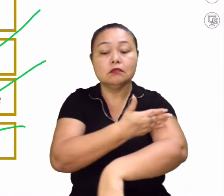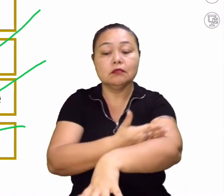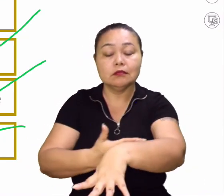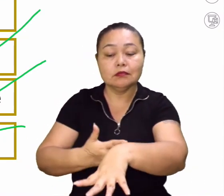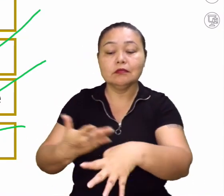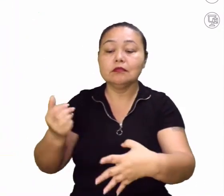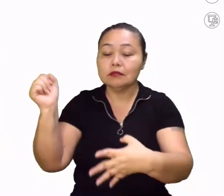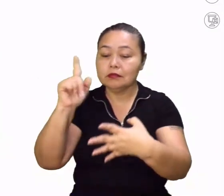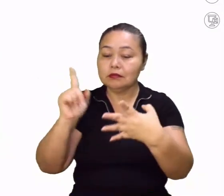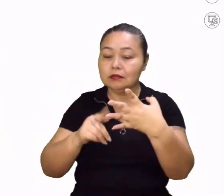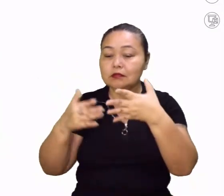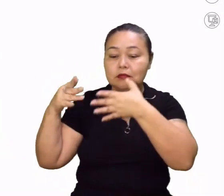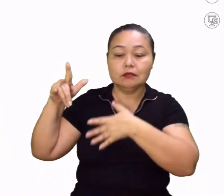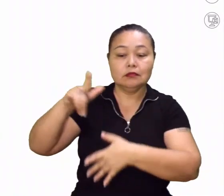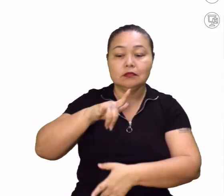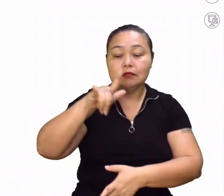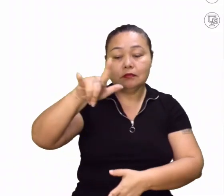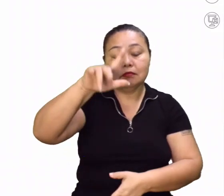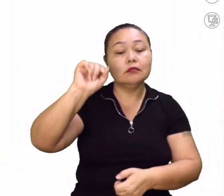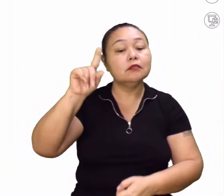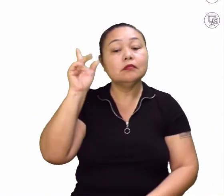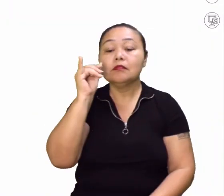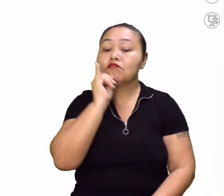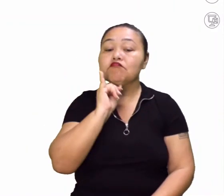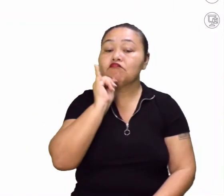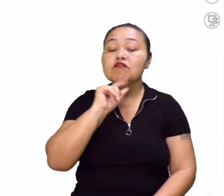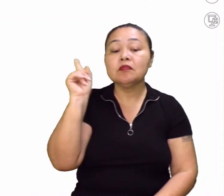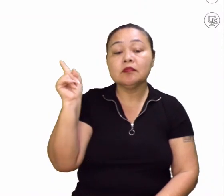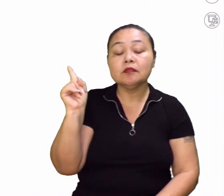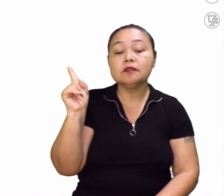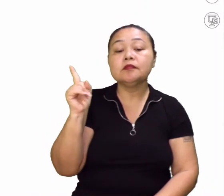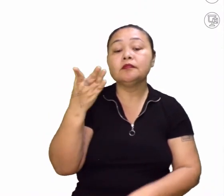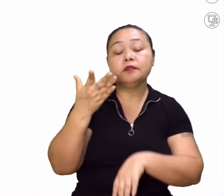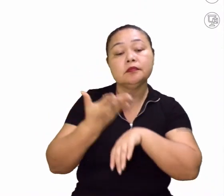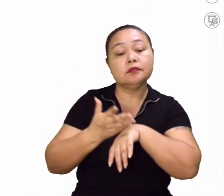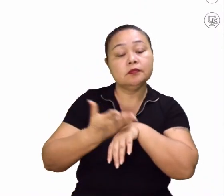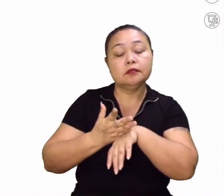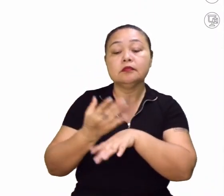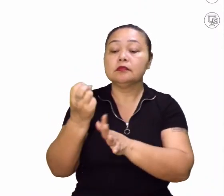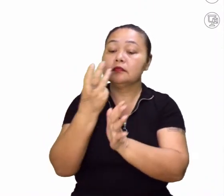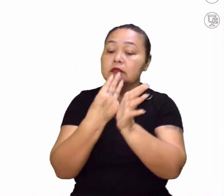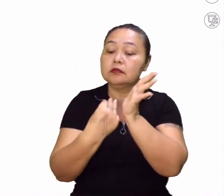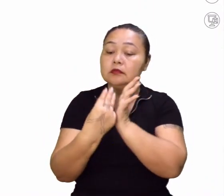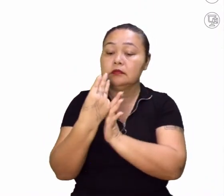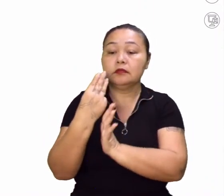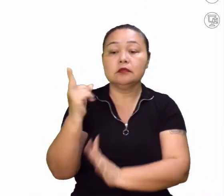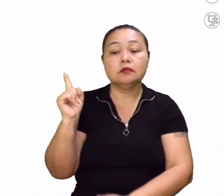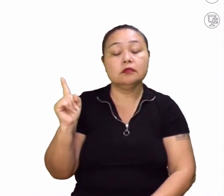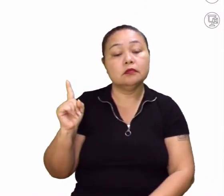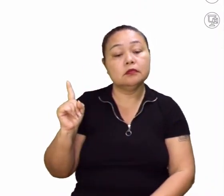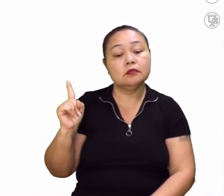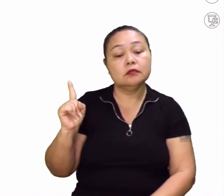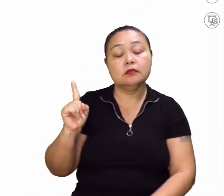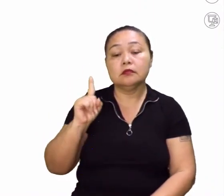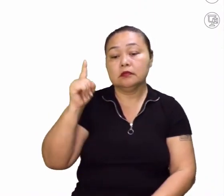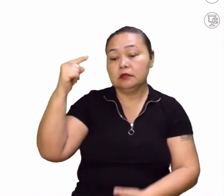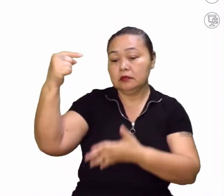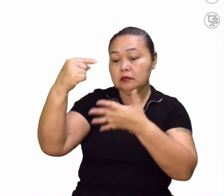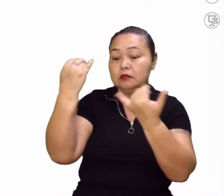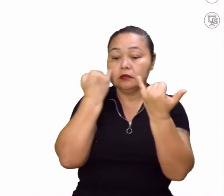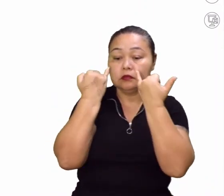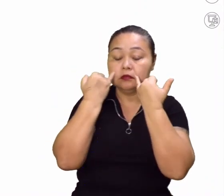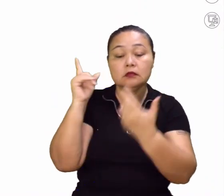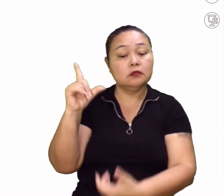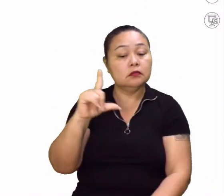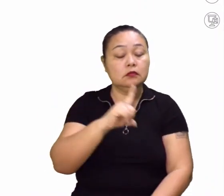isso? Muito bem. Aí nós temos aí um exemplo, temos o exemplo prático de um mapa, né? Com as principais informações